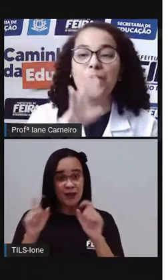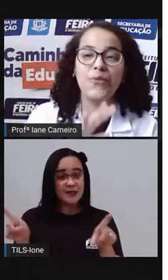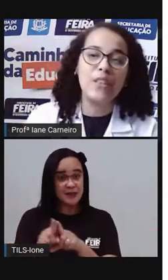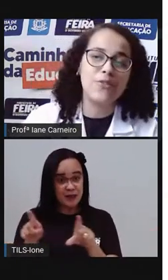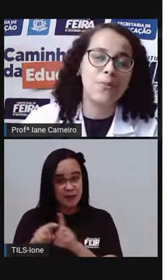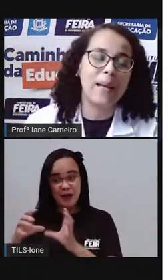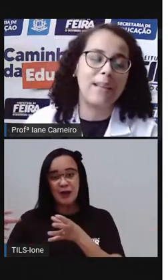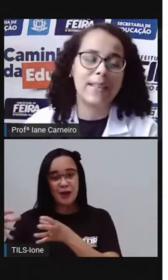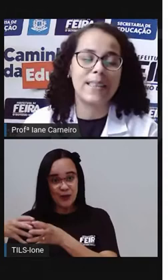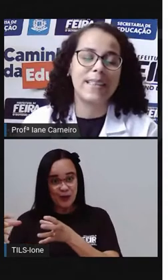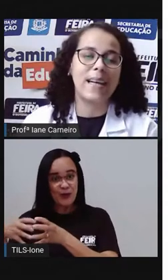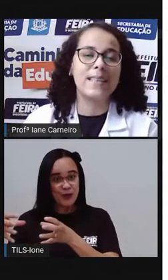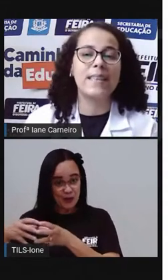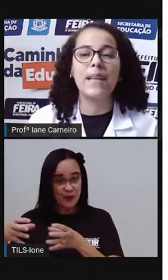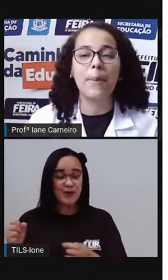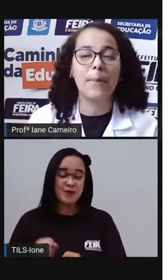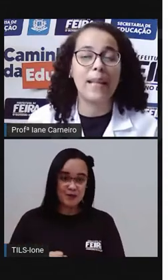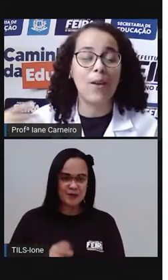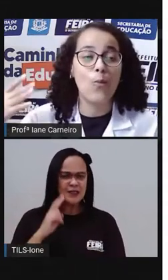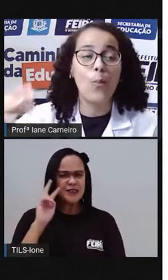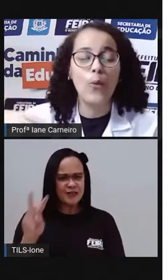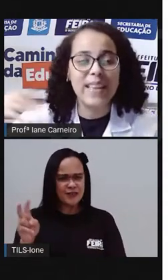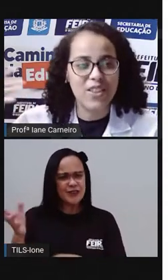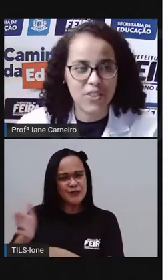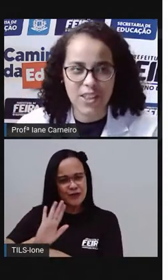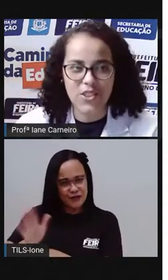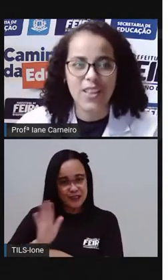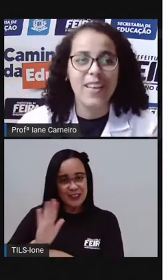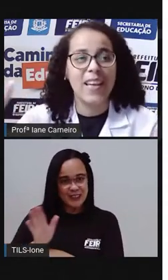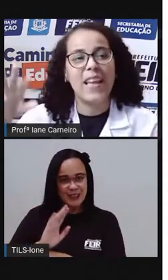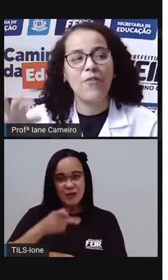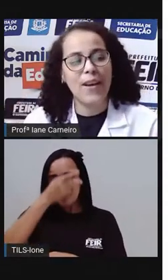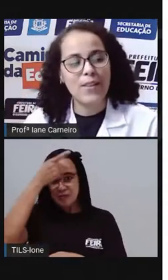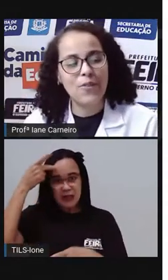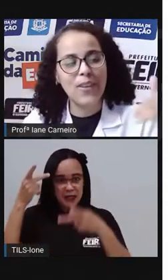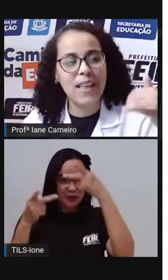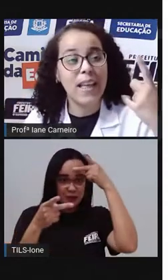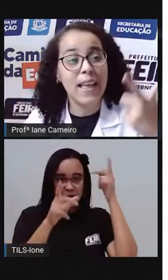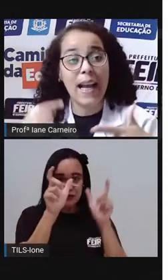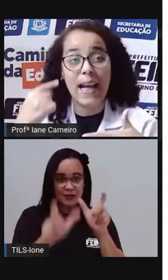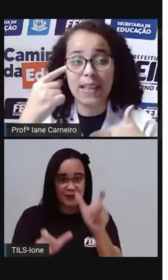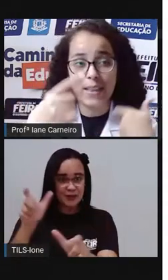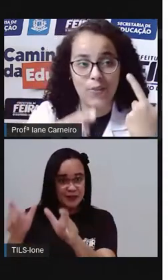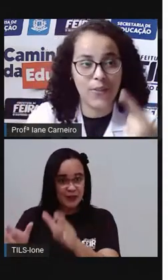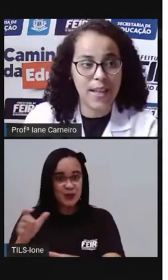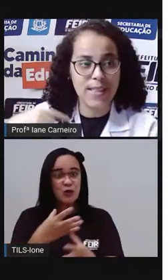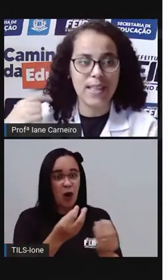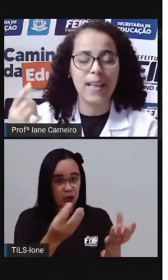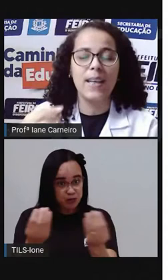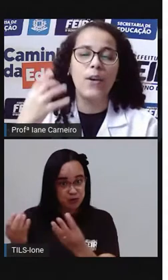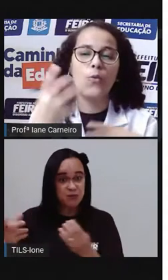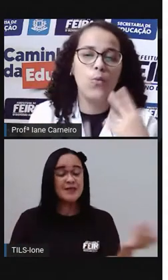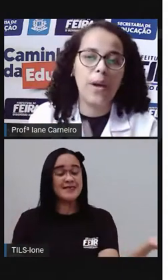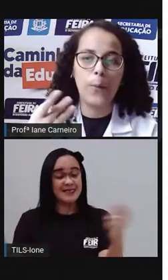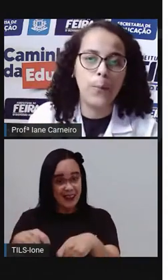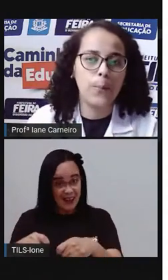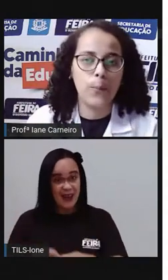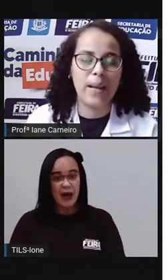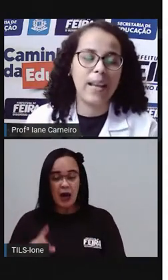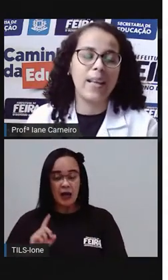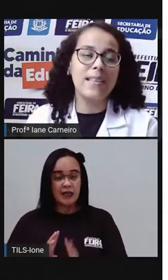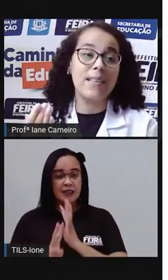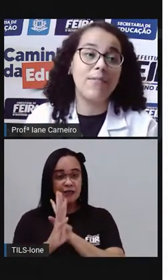a gente viu no vídeo do Palavra Cantada, dá para brincar com muita gente, e aí faz uma filinha e a cada vez uma